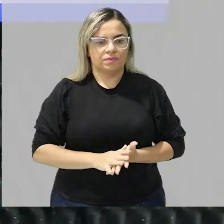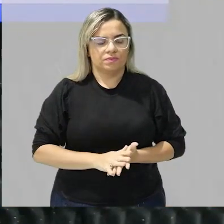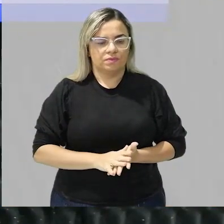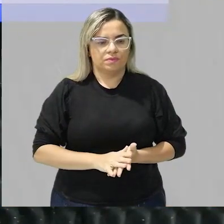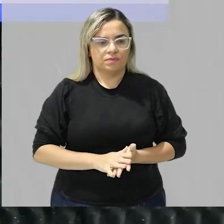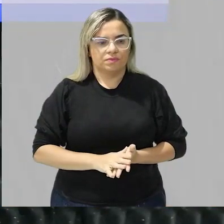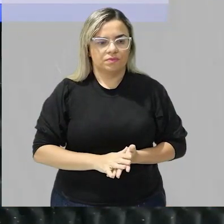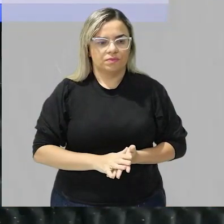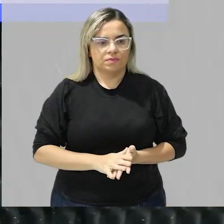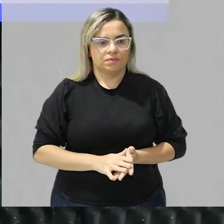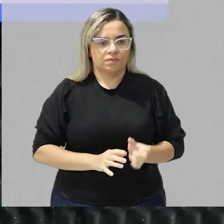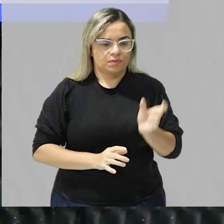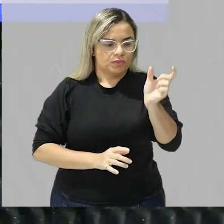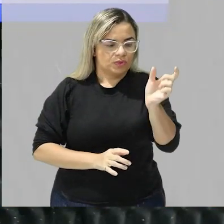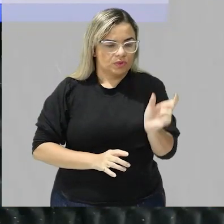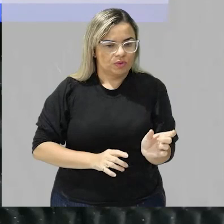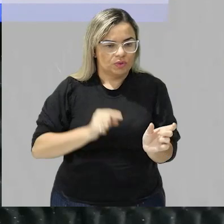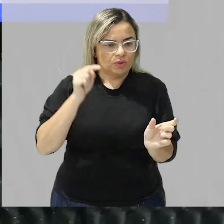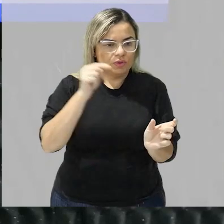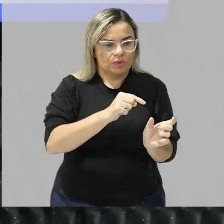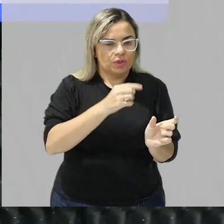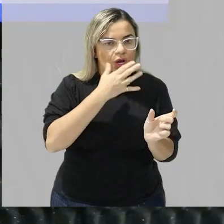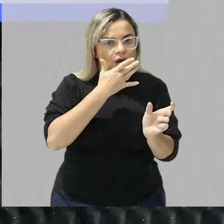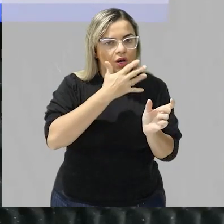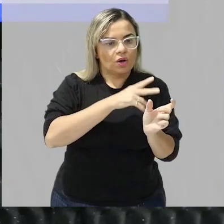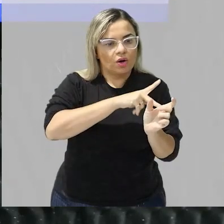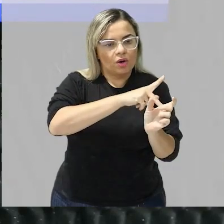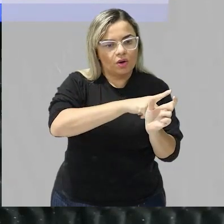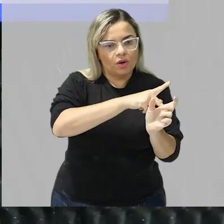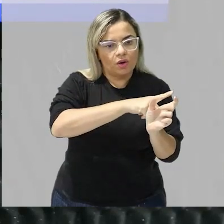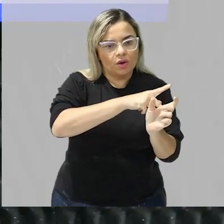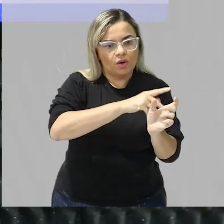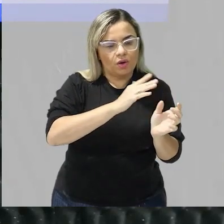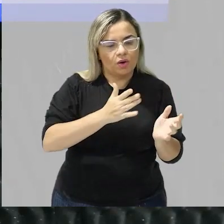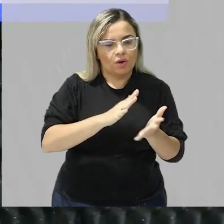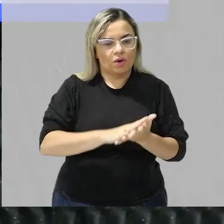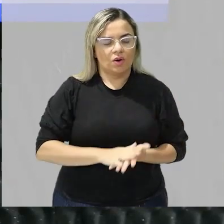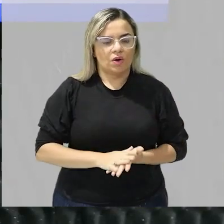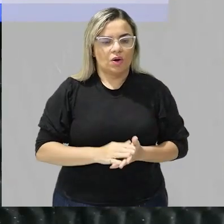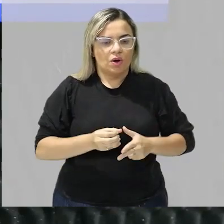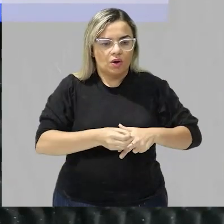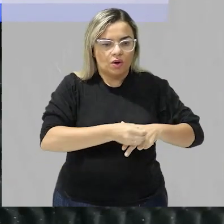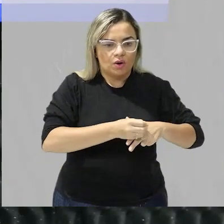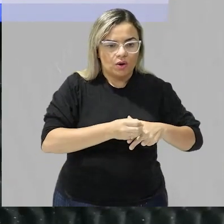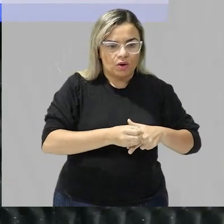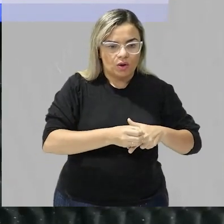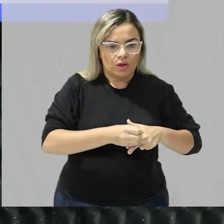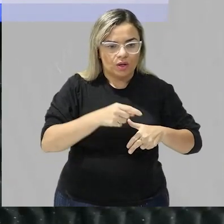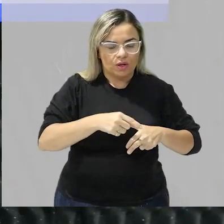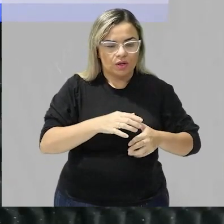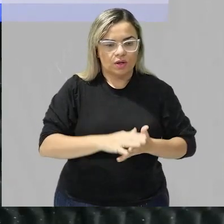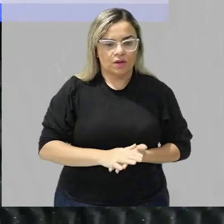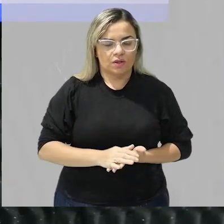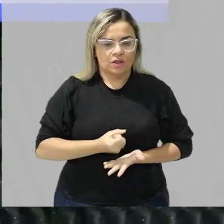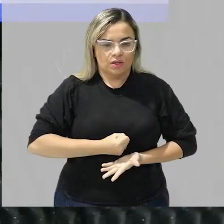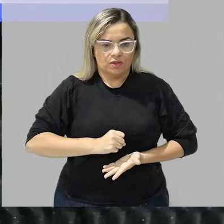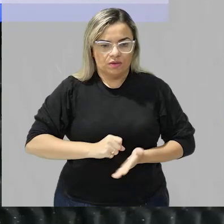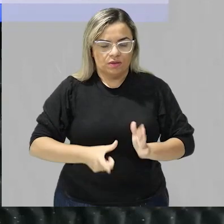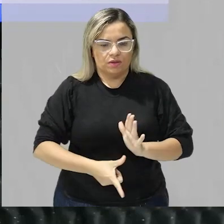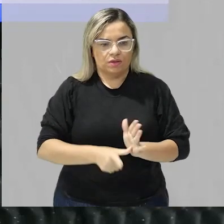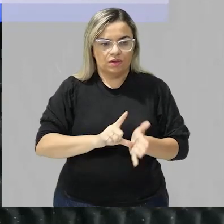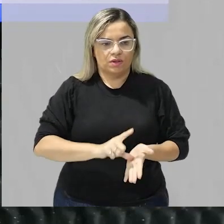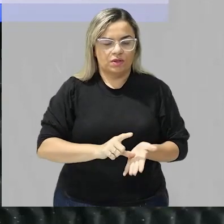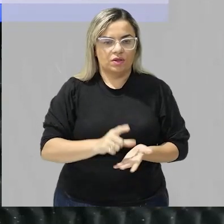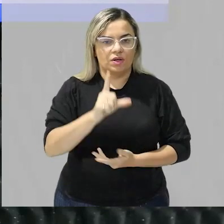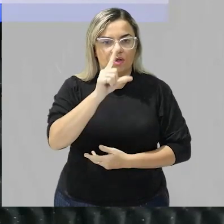preto aqui ele diz que a concentração da gordura nas fezes antes então veja é o menor